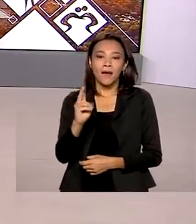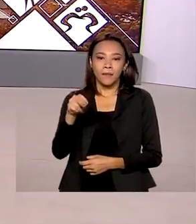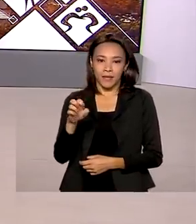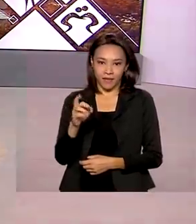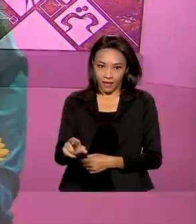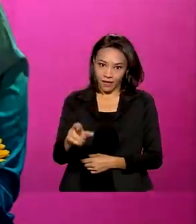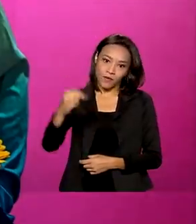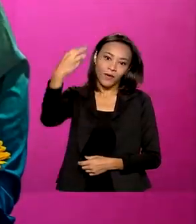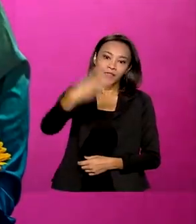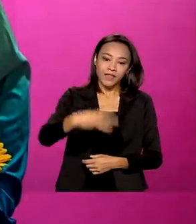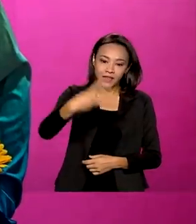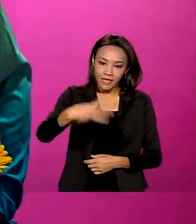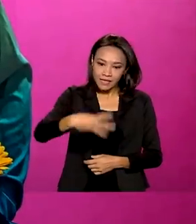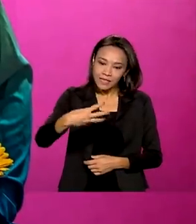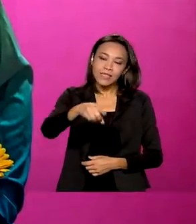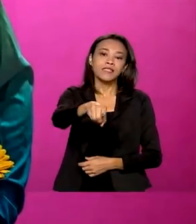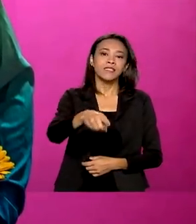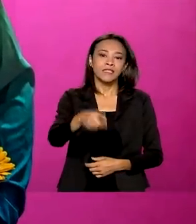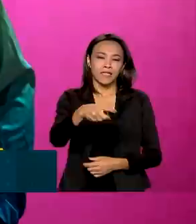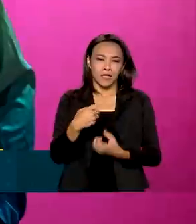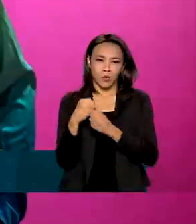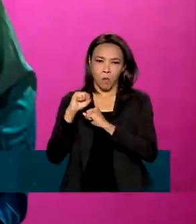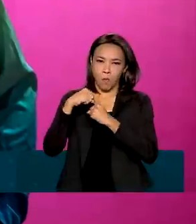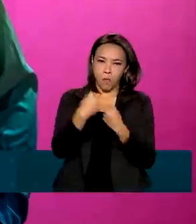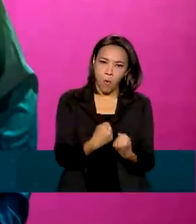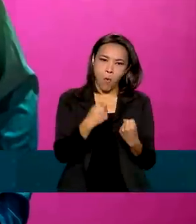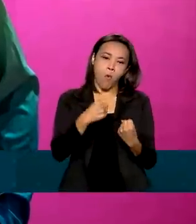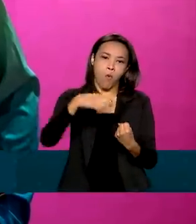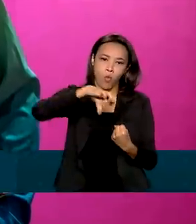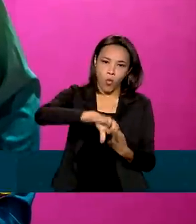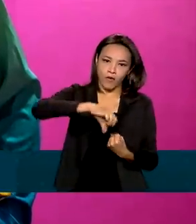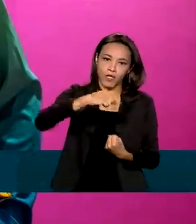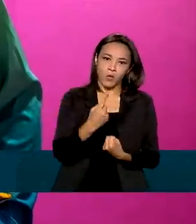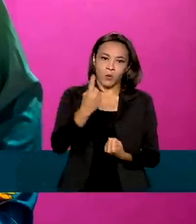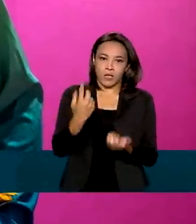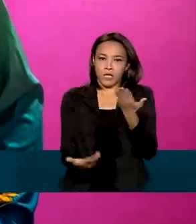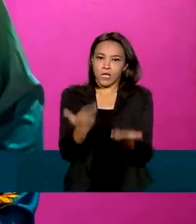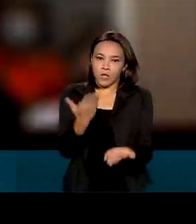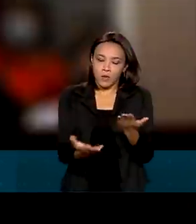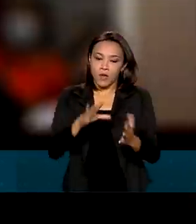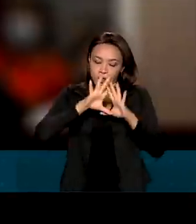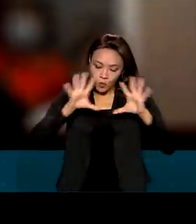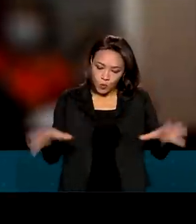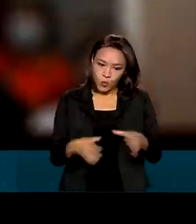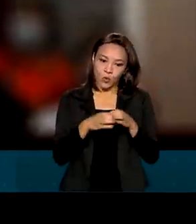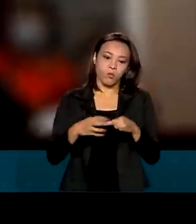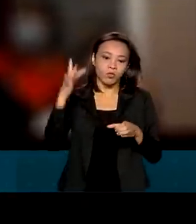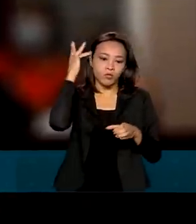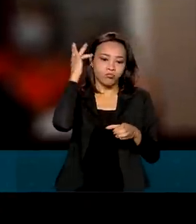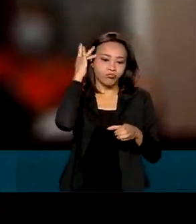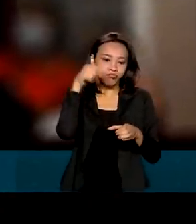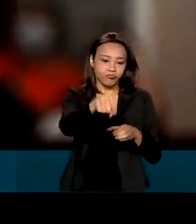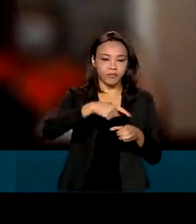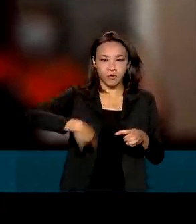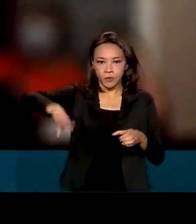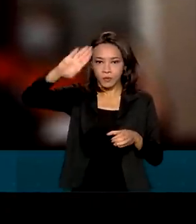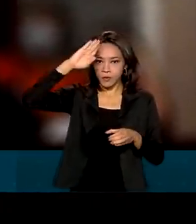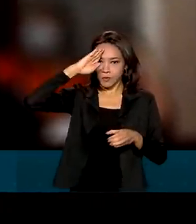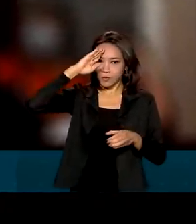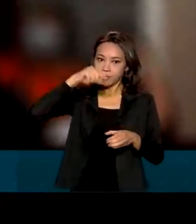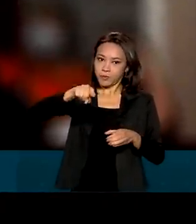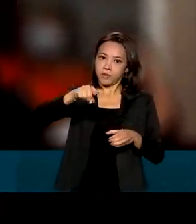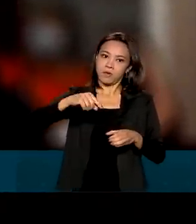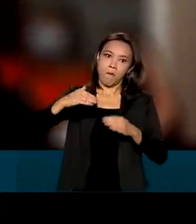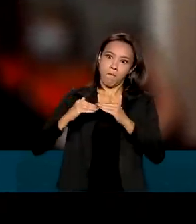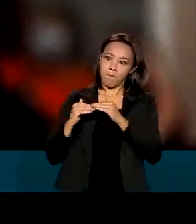Olimpíadas na categoria peso pesado até 91 quilos. Abner integra a equipe de alto rendimento das Forças Armadas, categoria